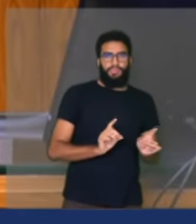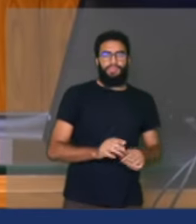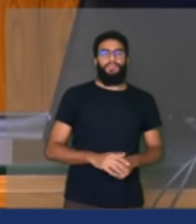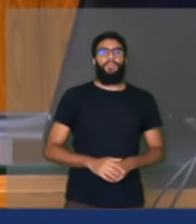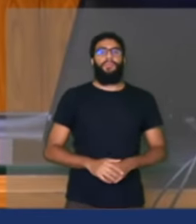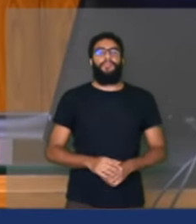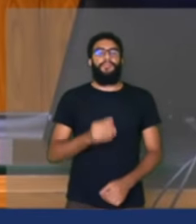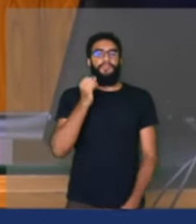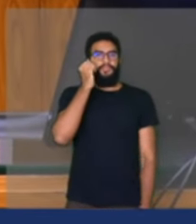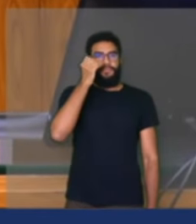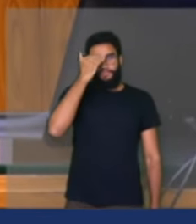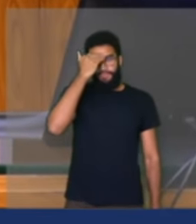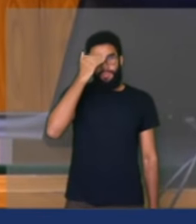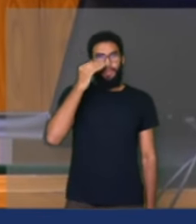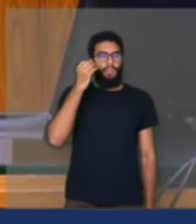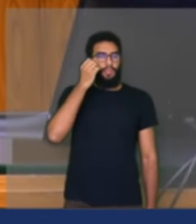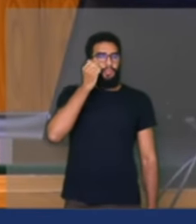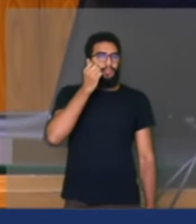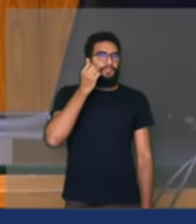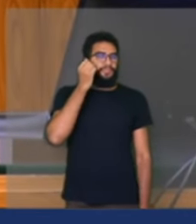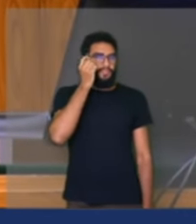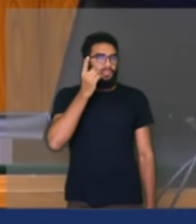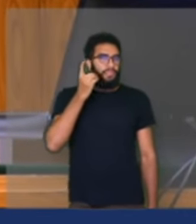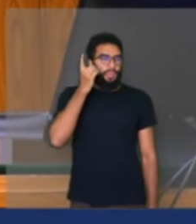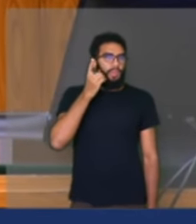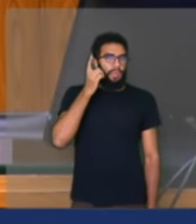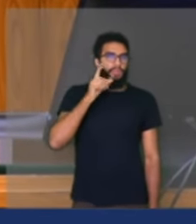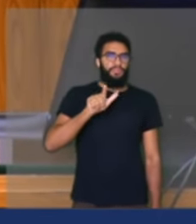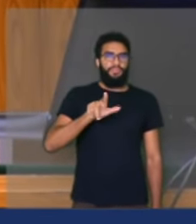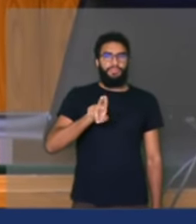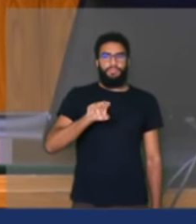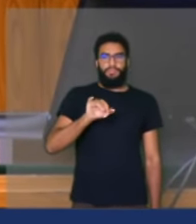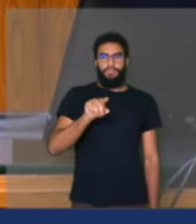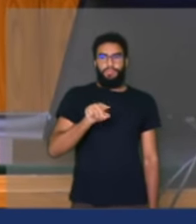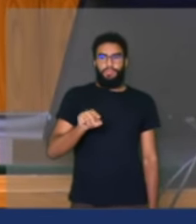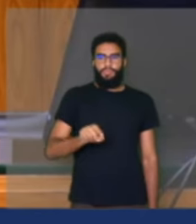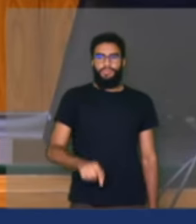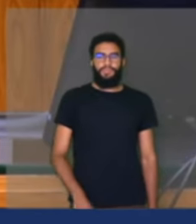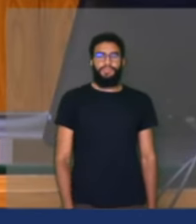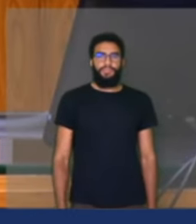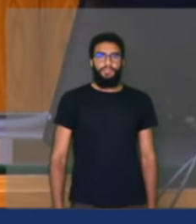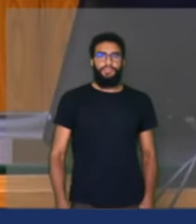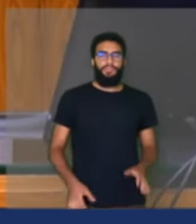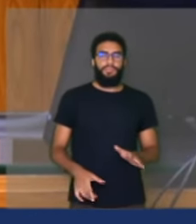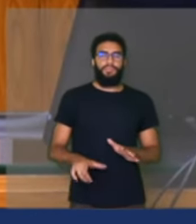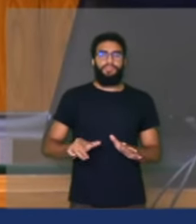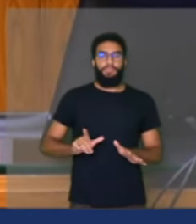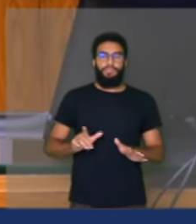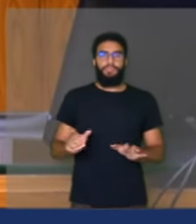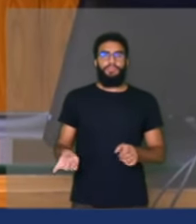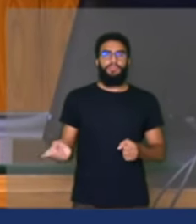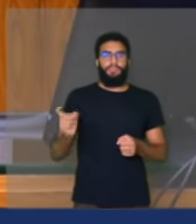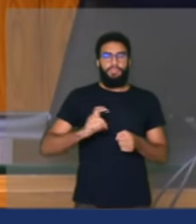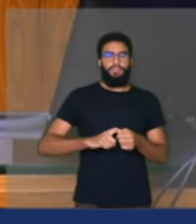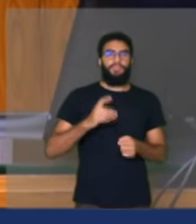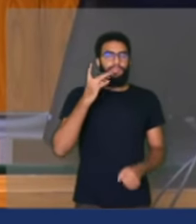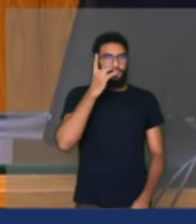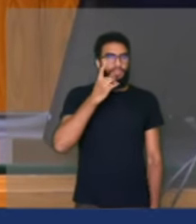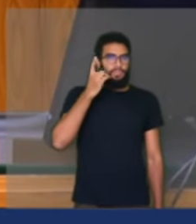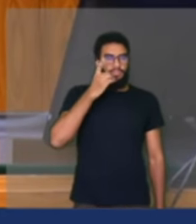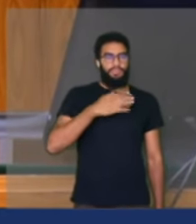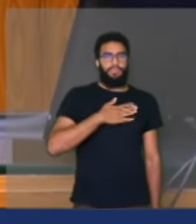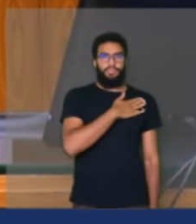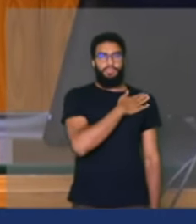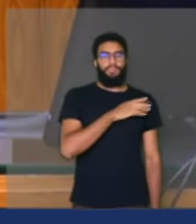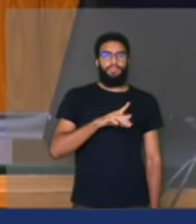Lima. Eu, antes de chamar o próximo orador, eu retomo a palavra ao deputado general Girão,